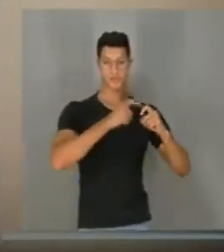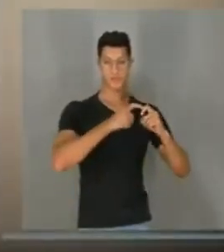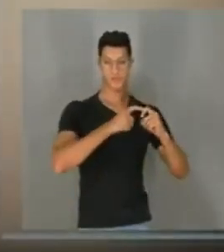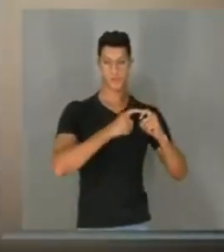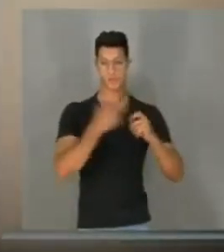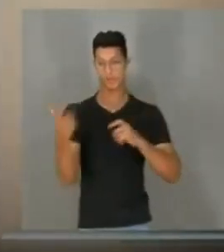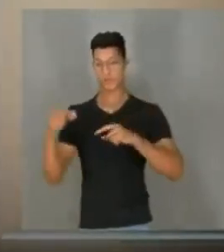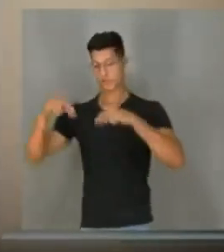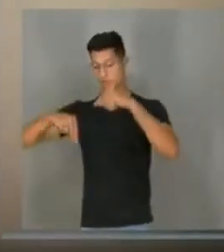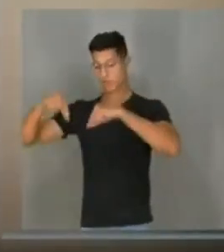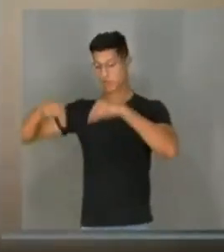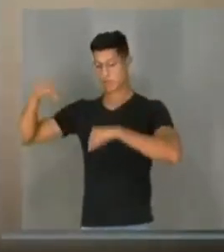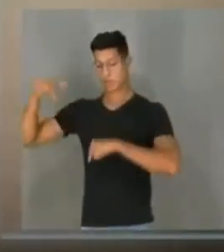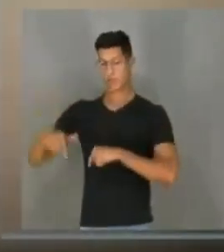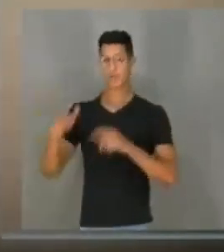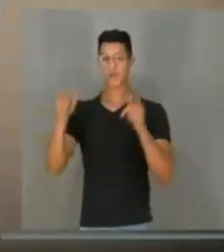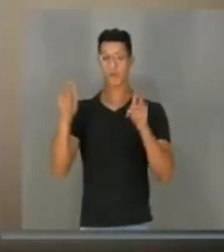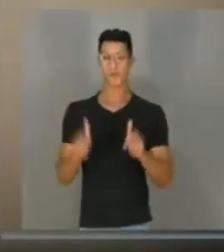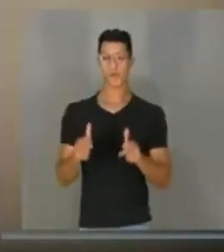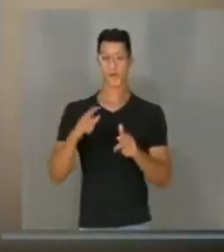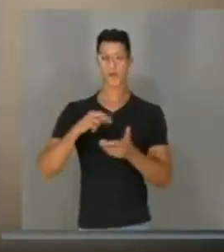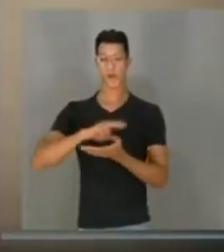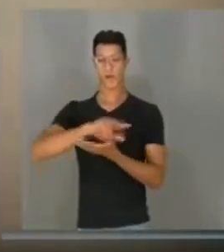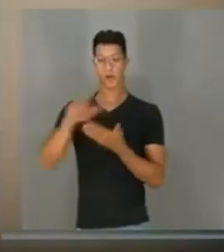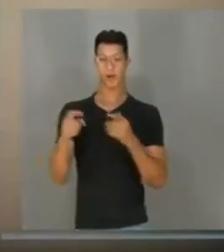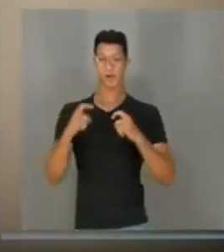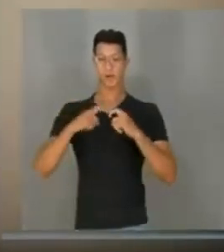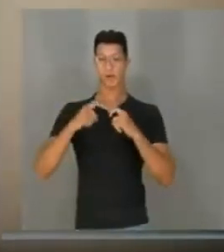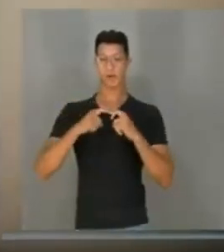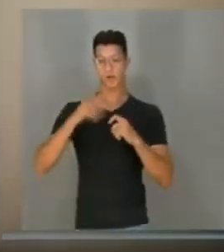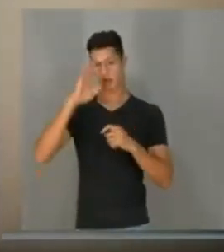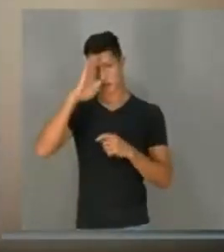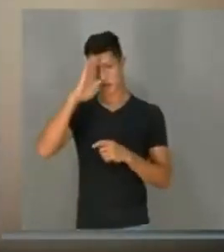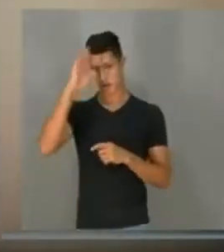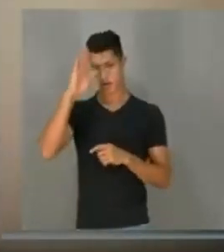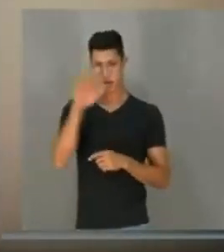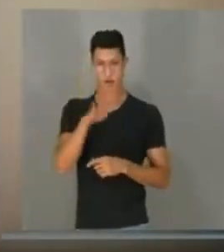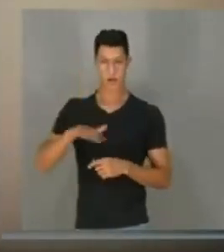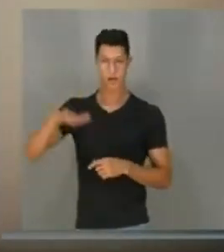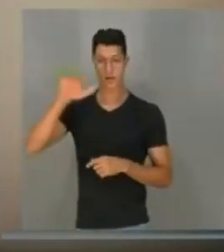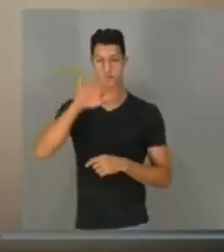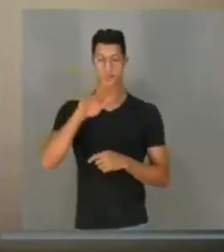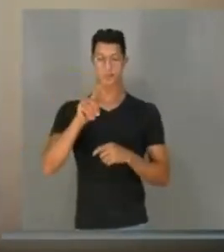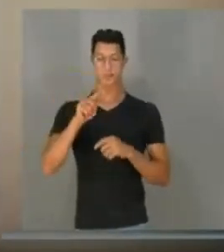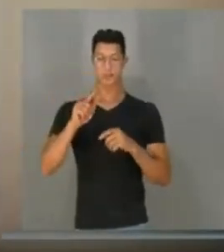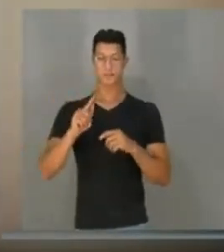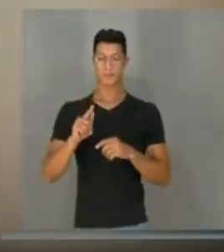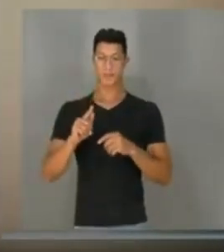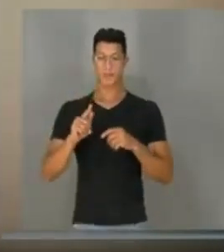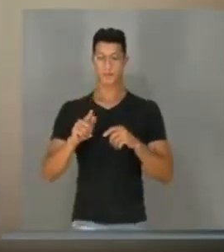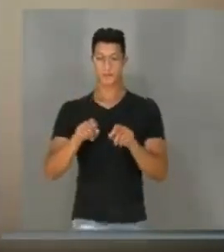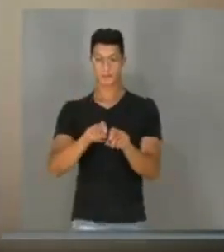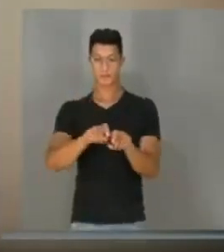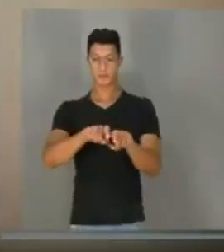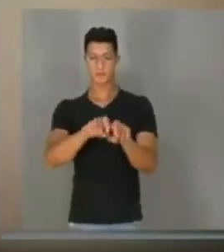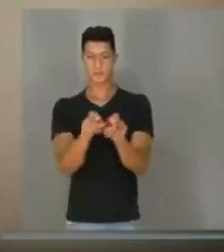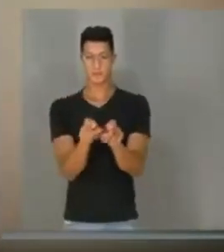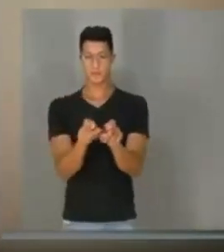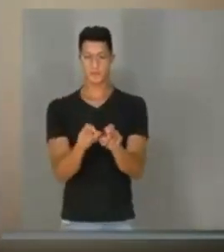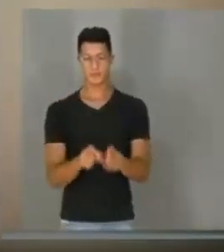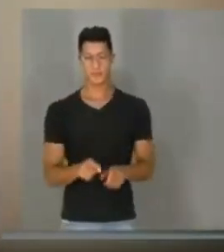e os acupunturistas aqui, onde vários médicos, principalmente na área de ginecologia, têm um